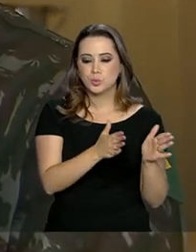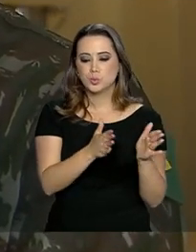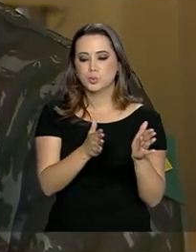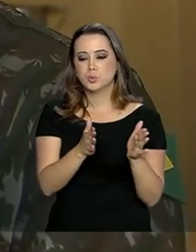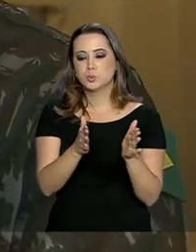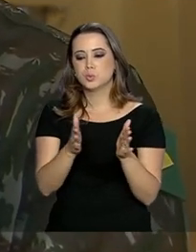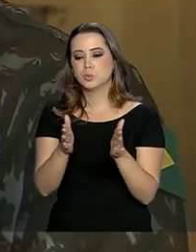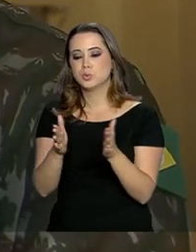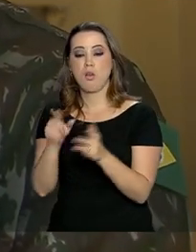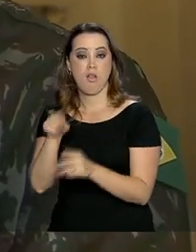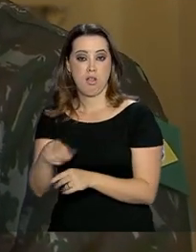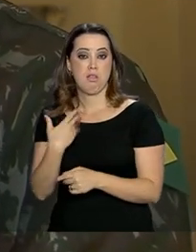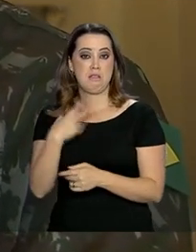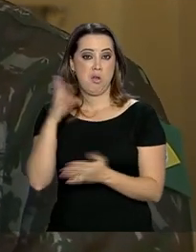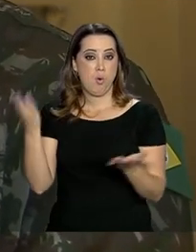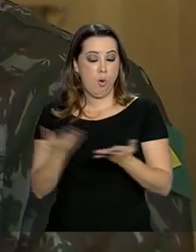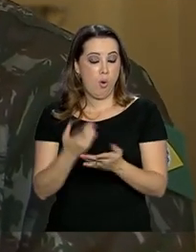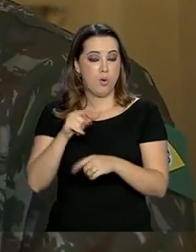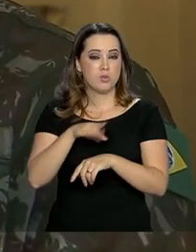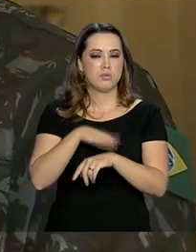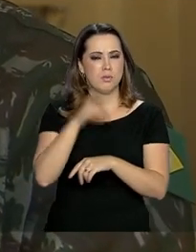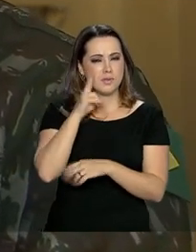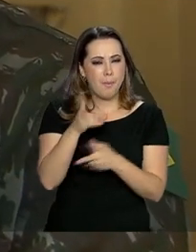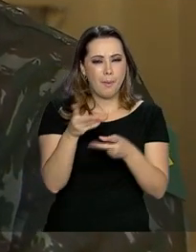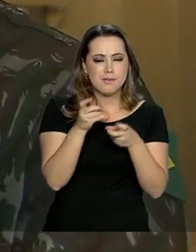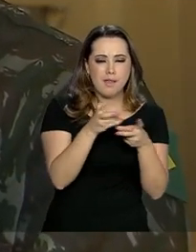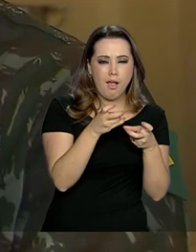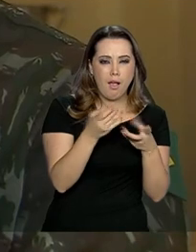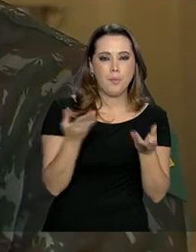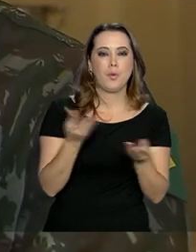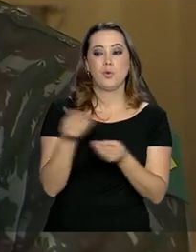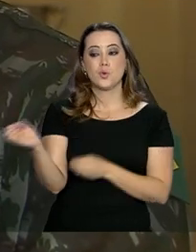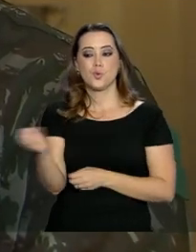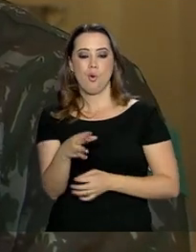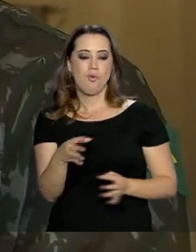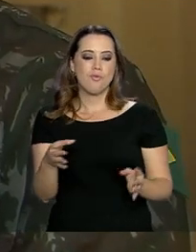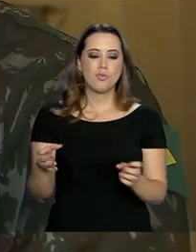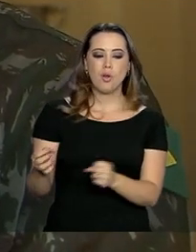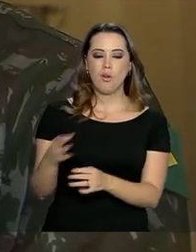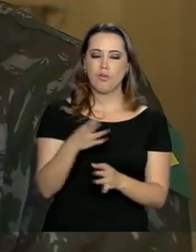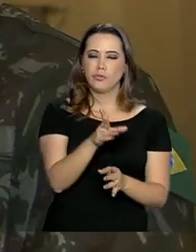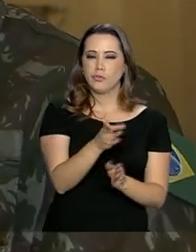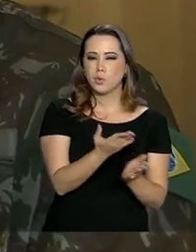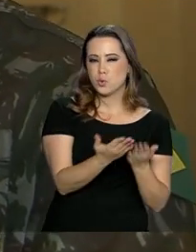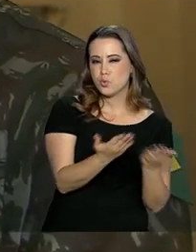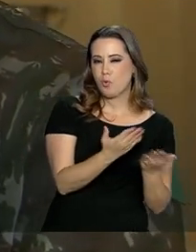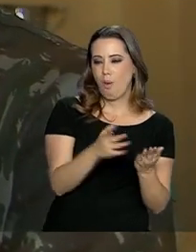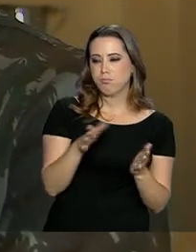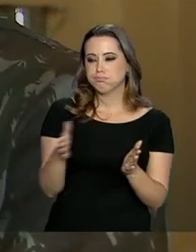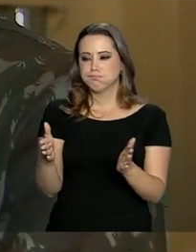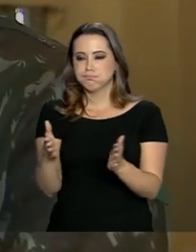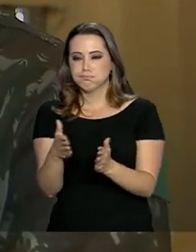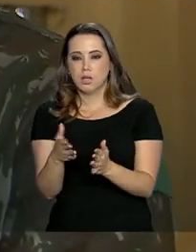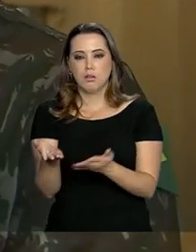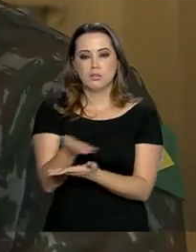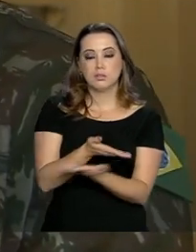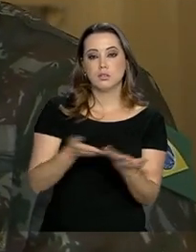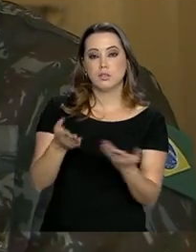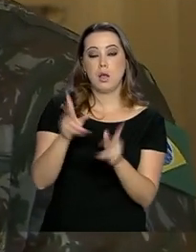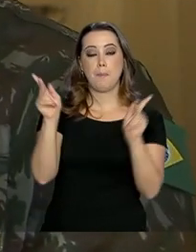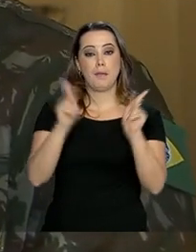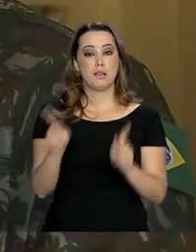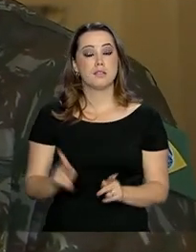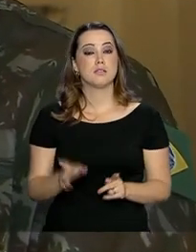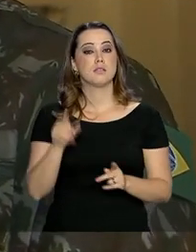na formatura do regimento, frações que foram empregadas recentemente, auxiliando a intervenção no Rio, a